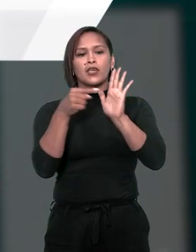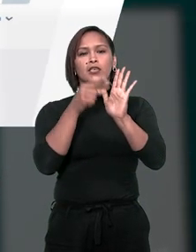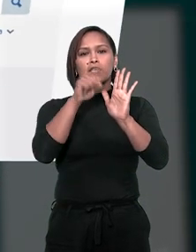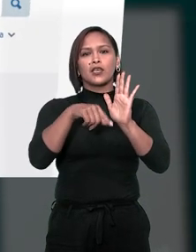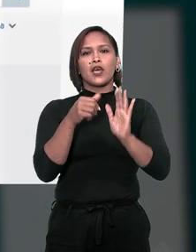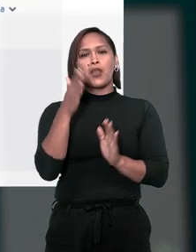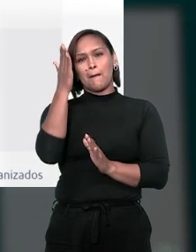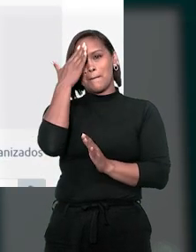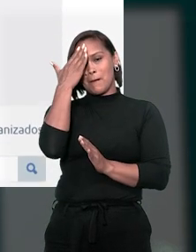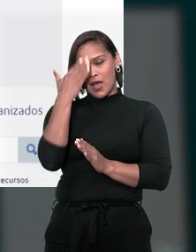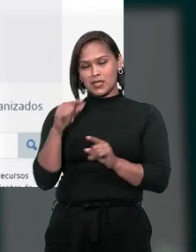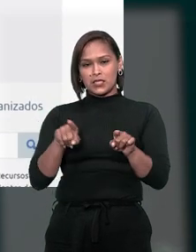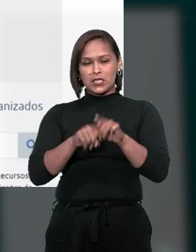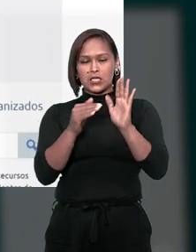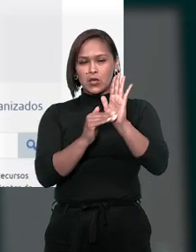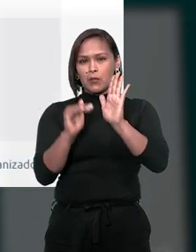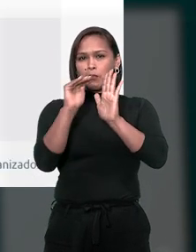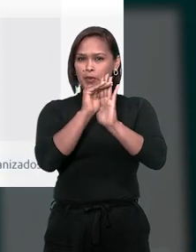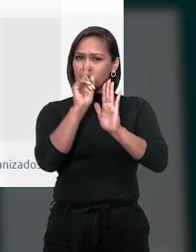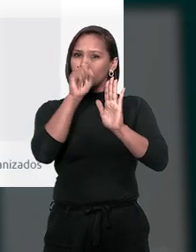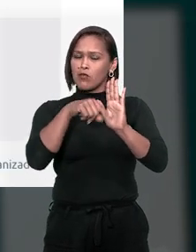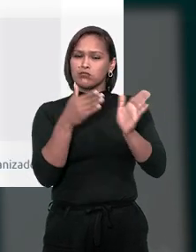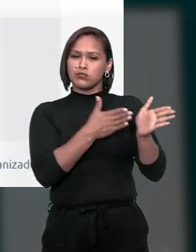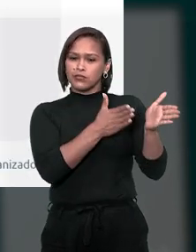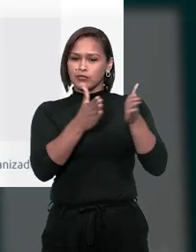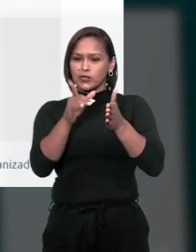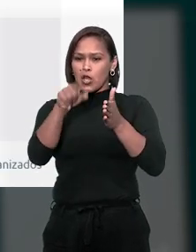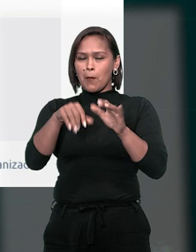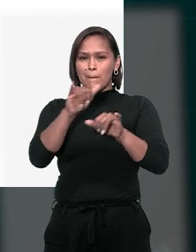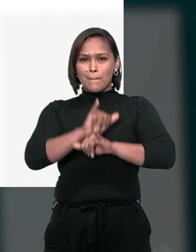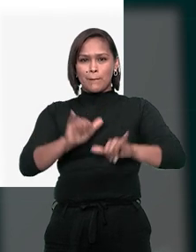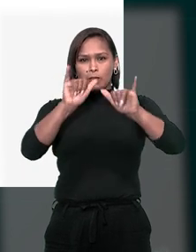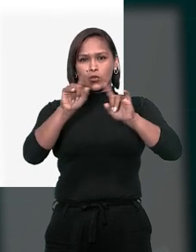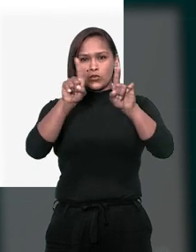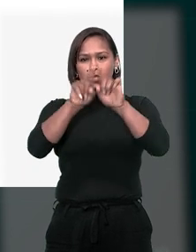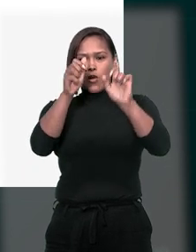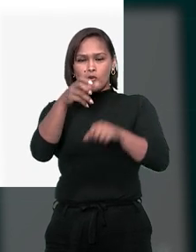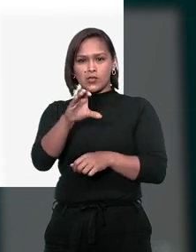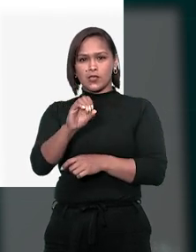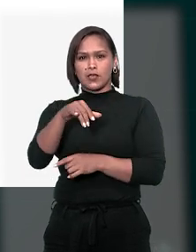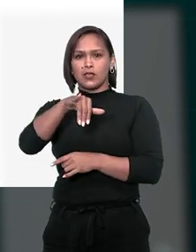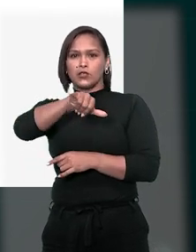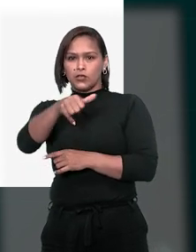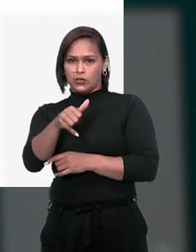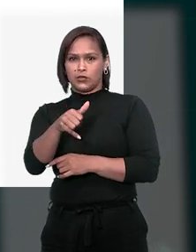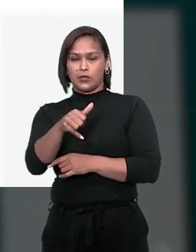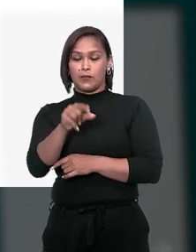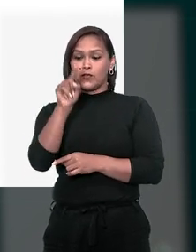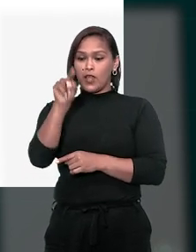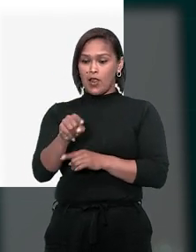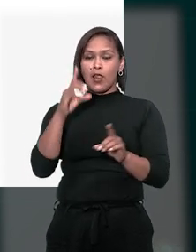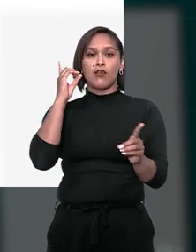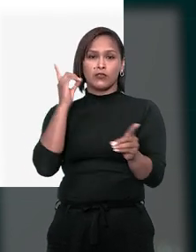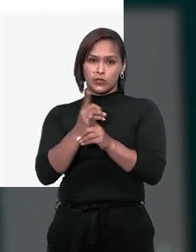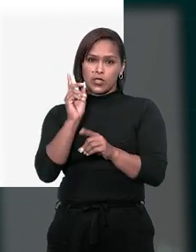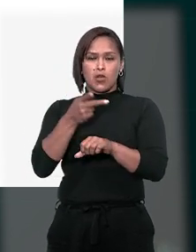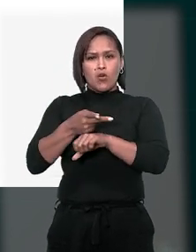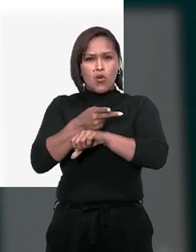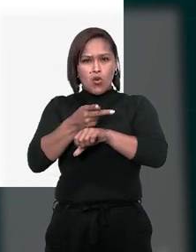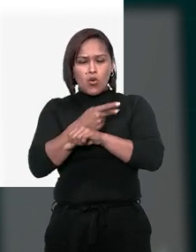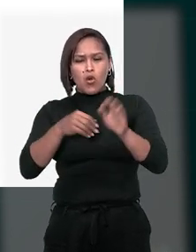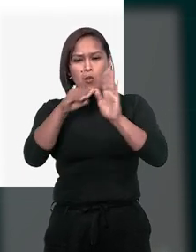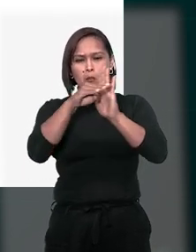Clicando em Saiba Mais na barra superior, você é direcionado para o portal do Conselho Nacional de Justiça. Aqui você